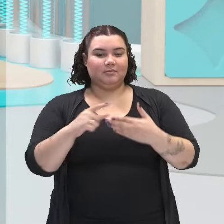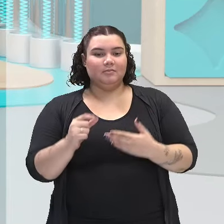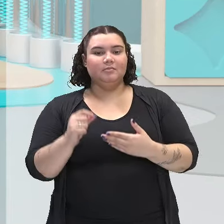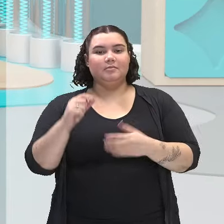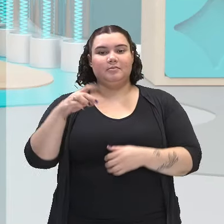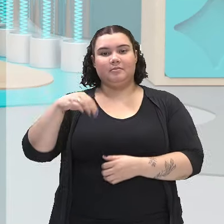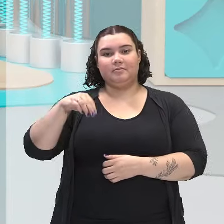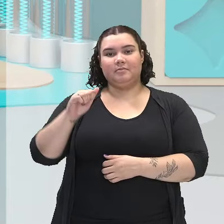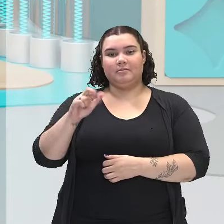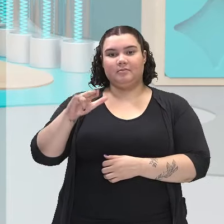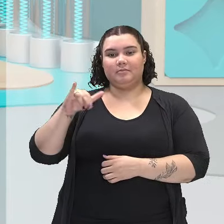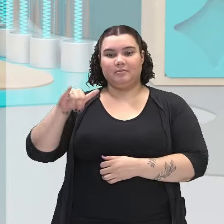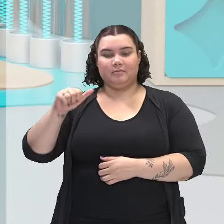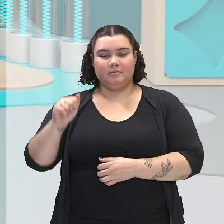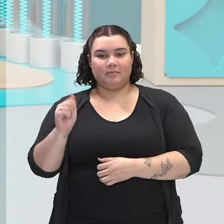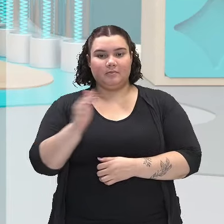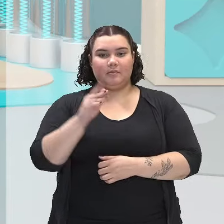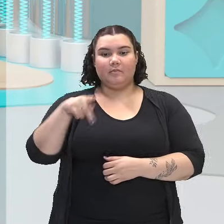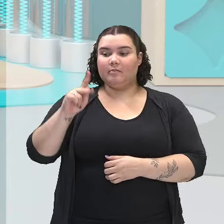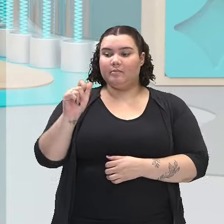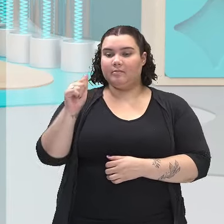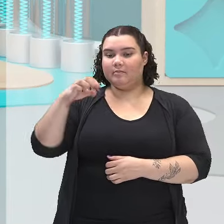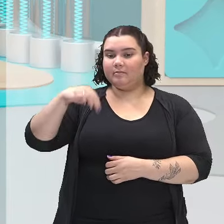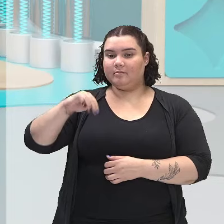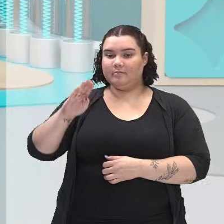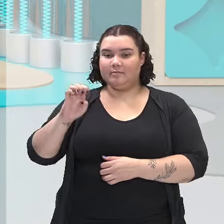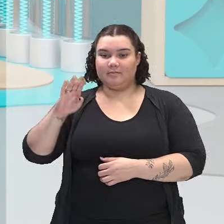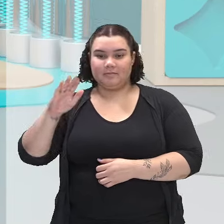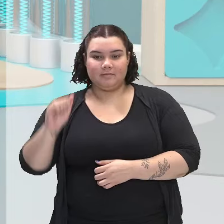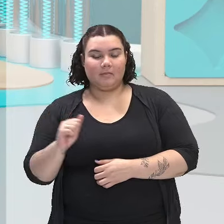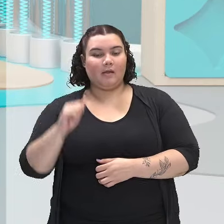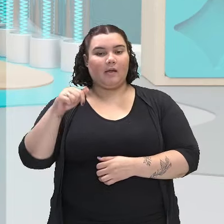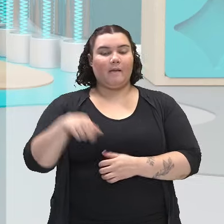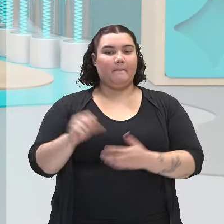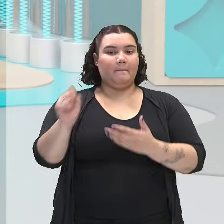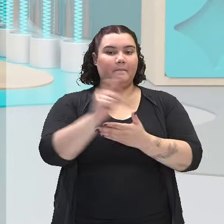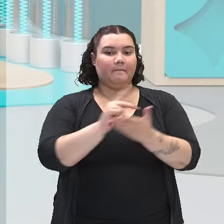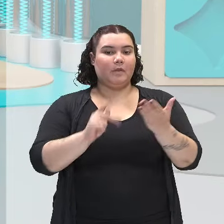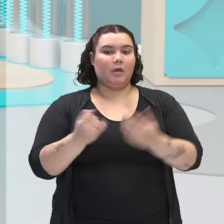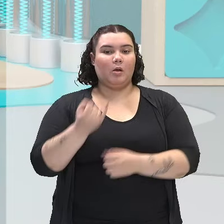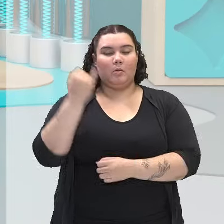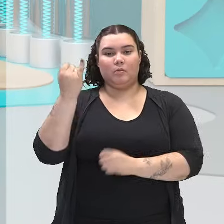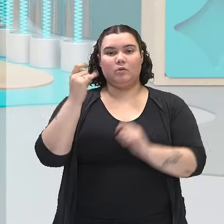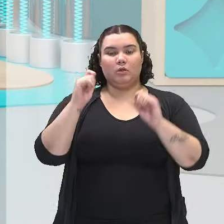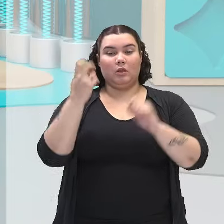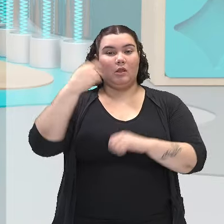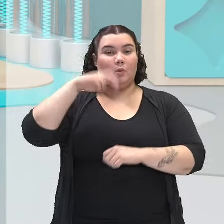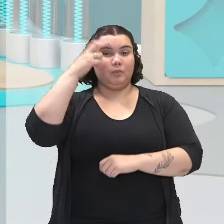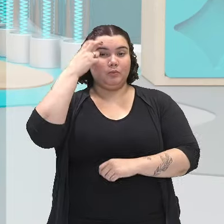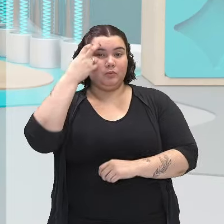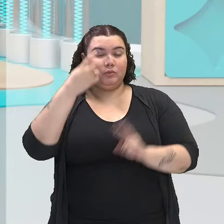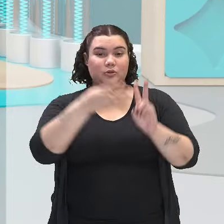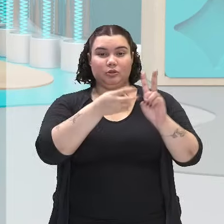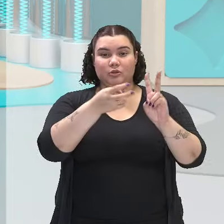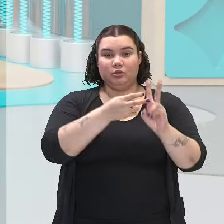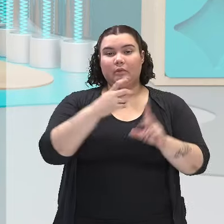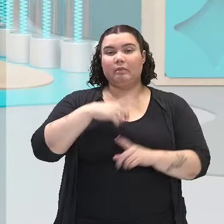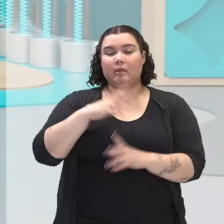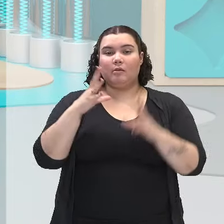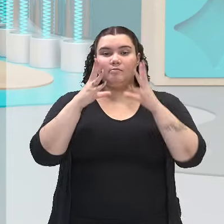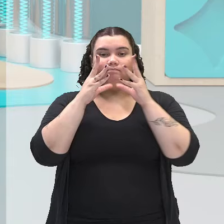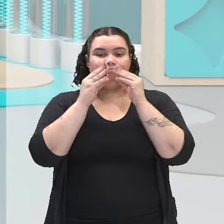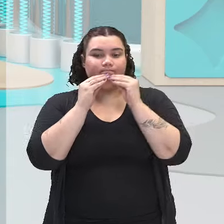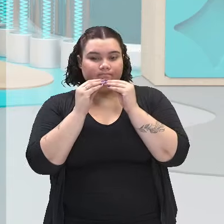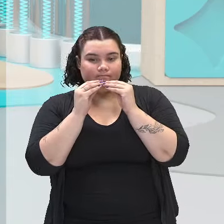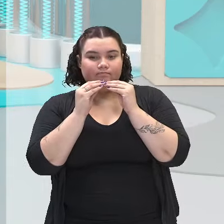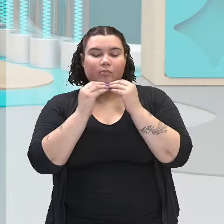poesia que celebra a importância do silêncio na cultura indígena, como uma